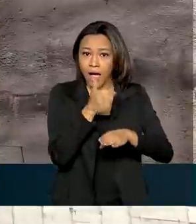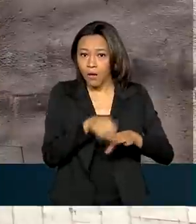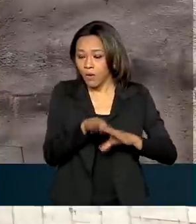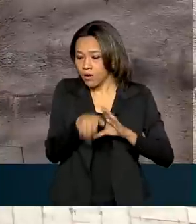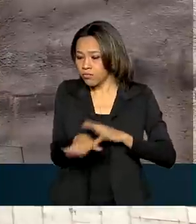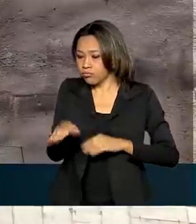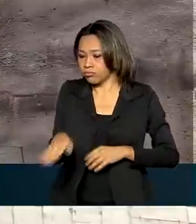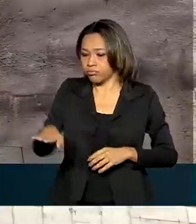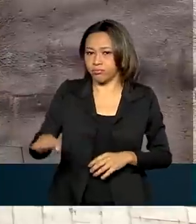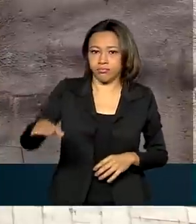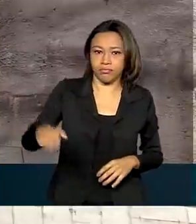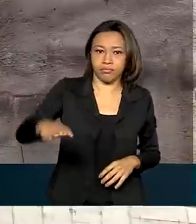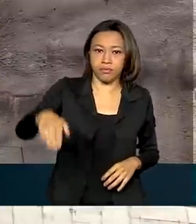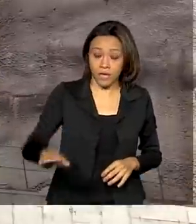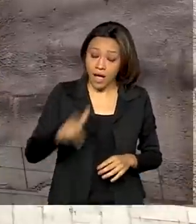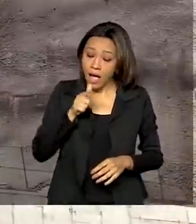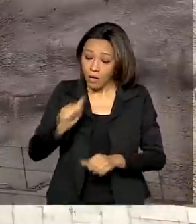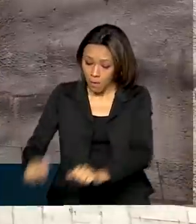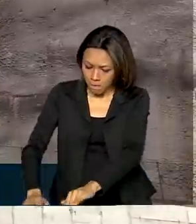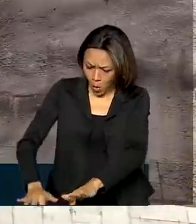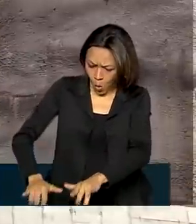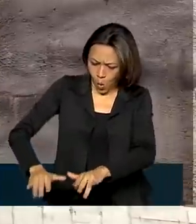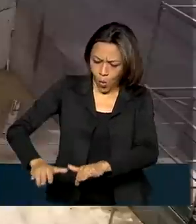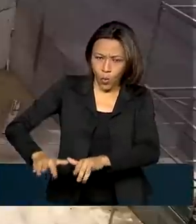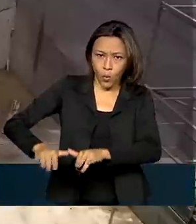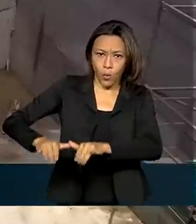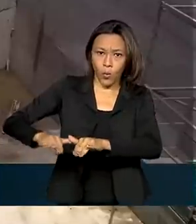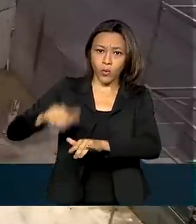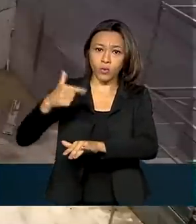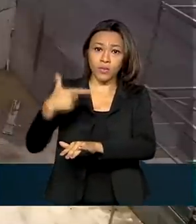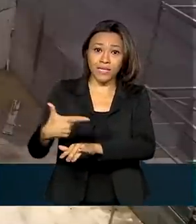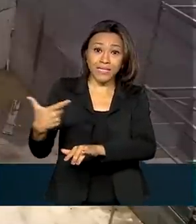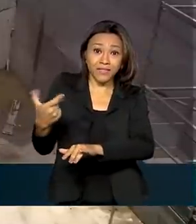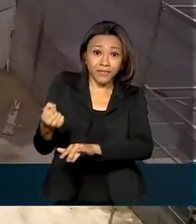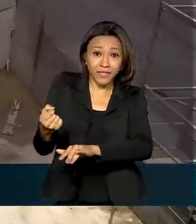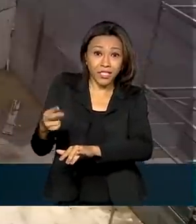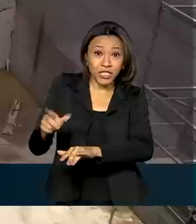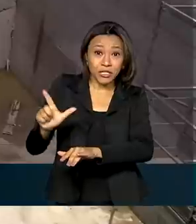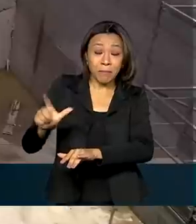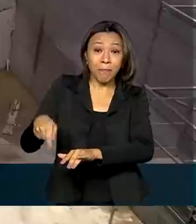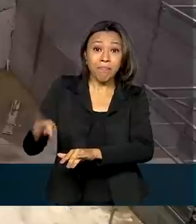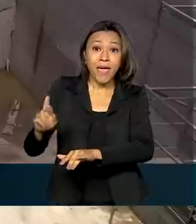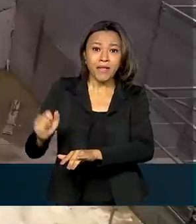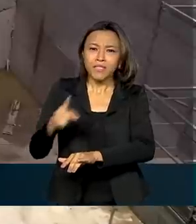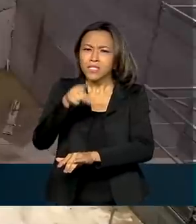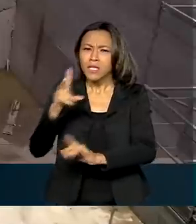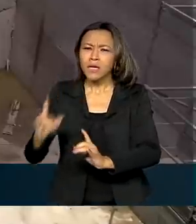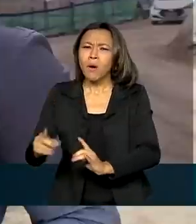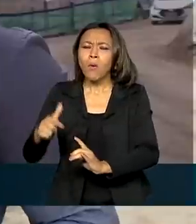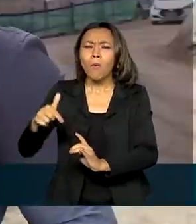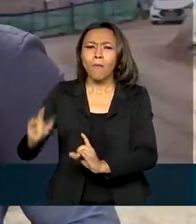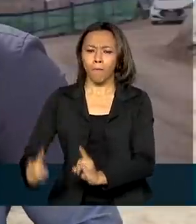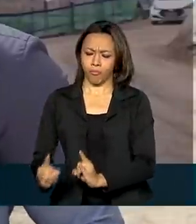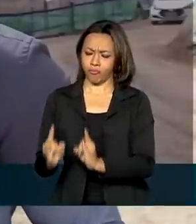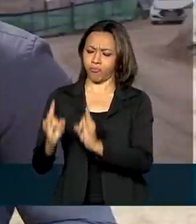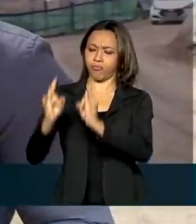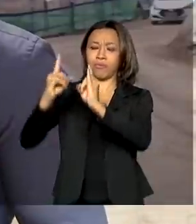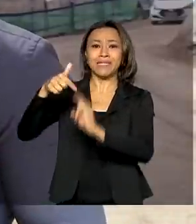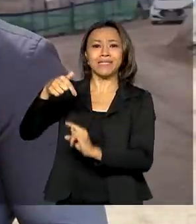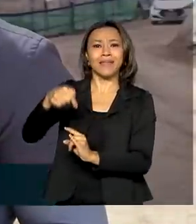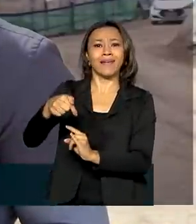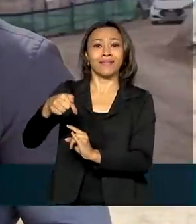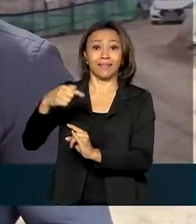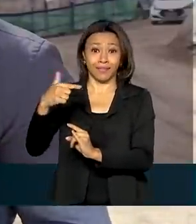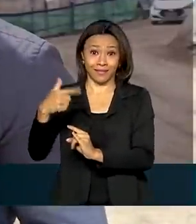aqui é fazer a água subir 220 metros, o que equivale a um prédio de 70 andares. Quando a obra